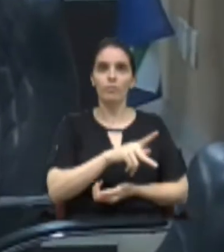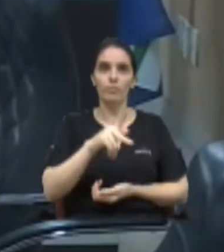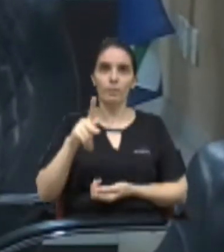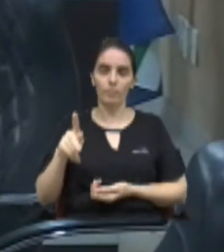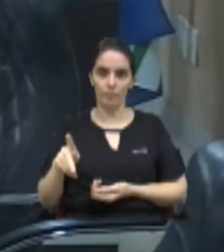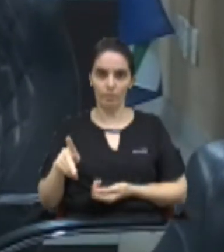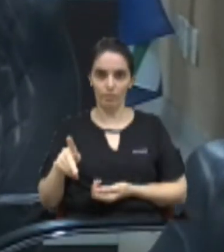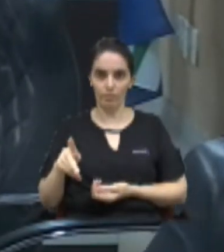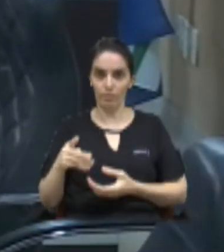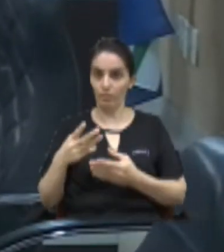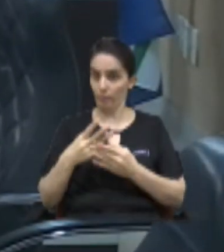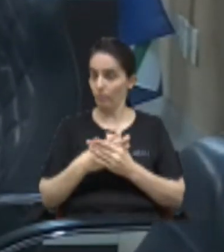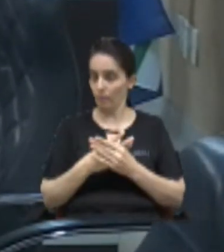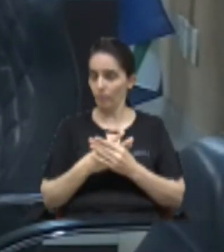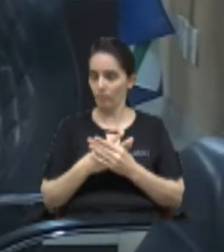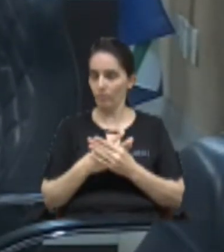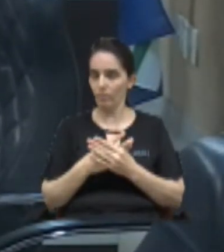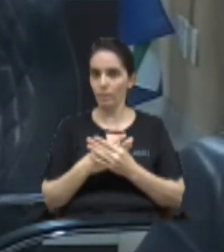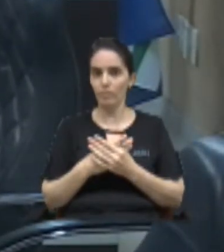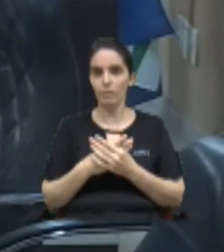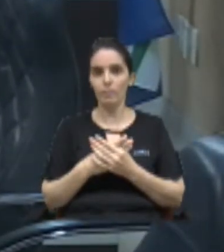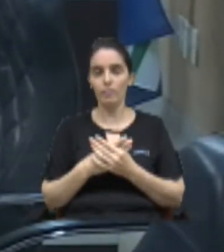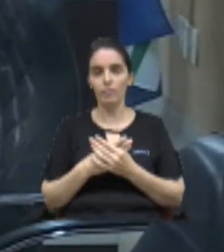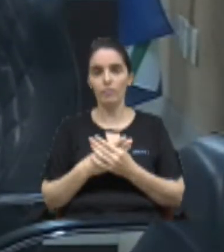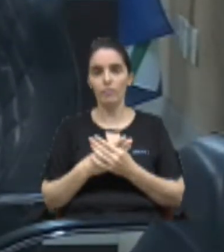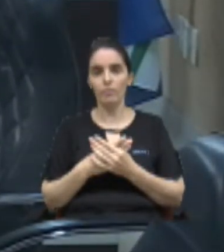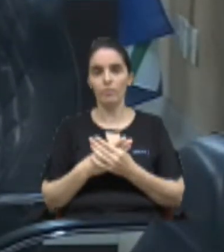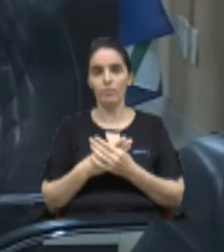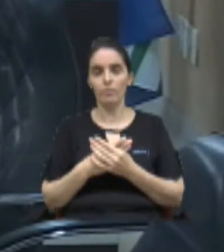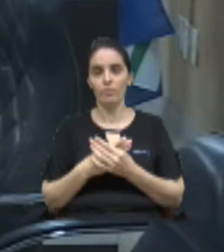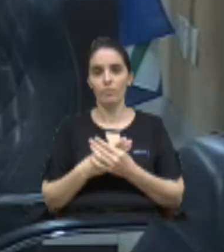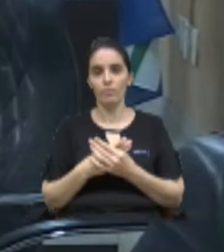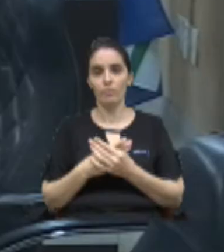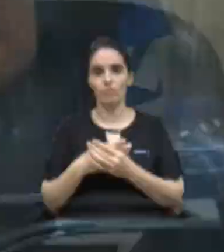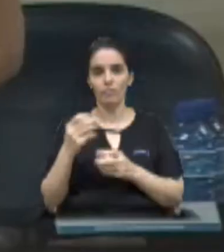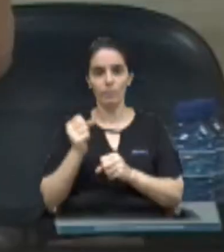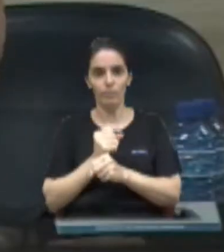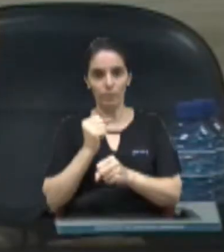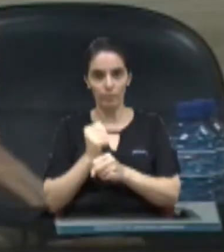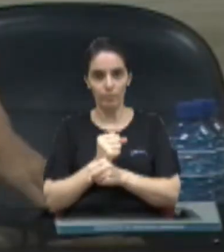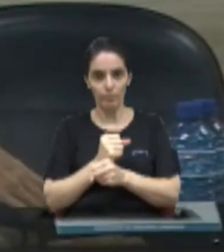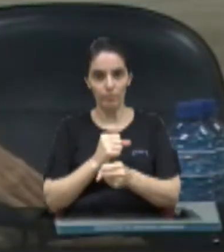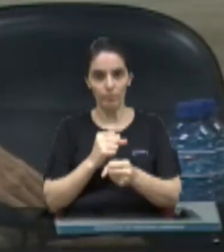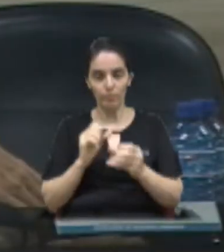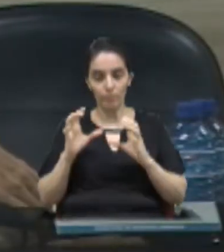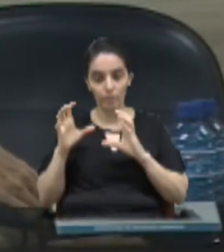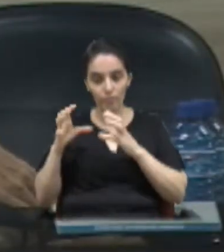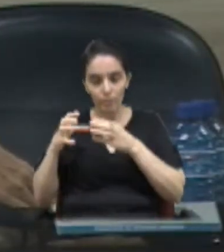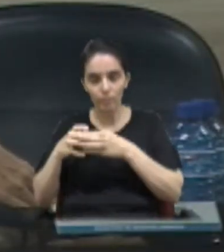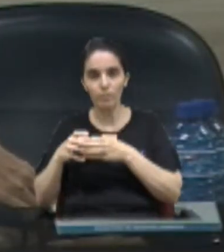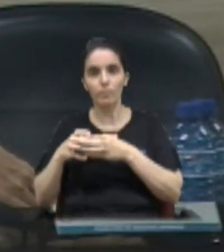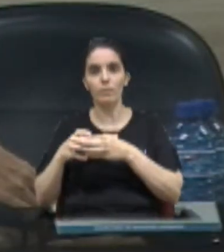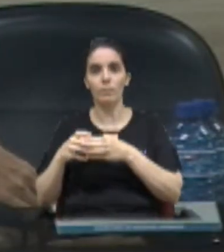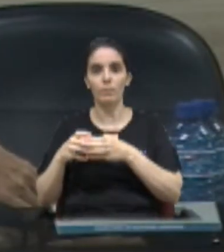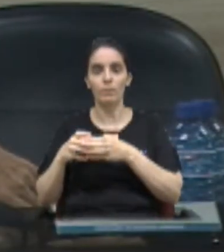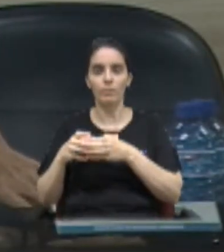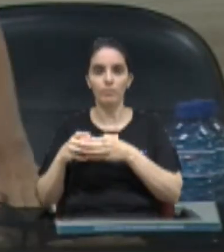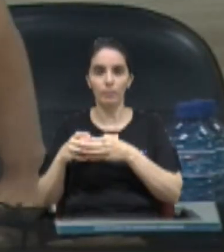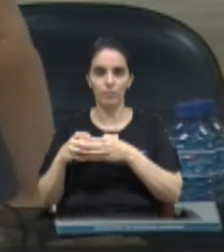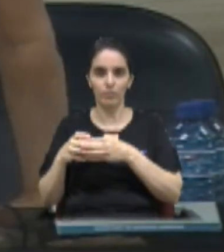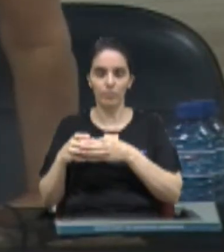nessa casa todo ano é eleito uma comissão para que se faça